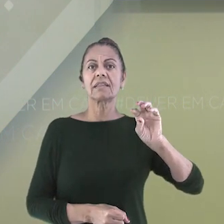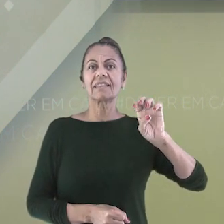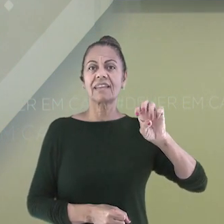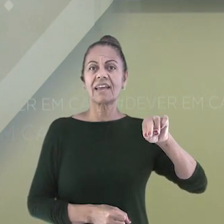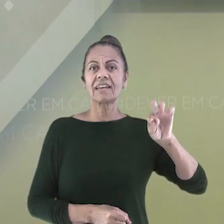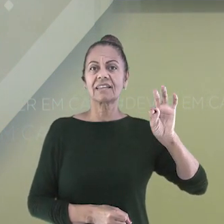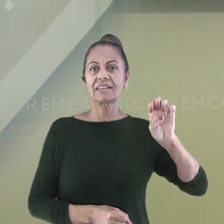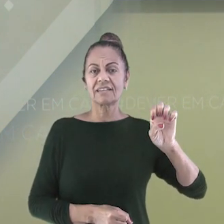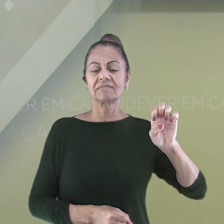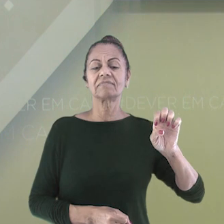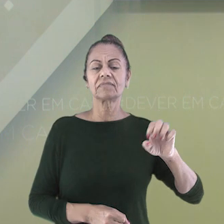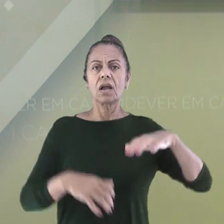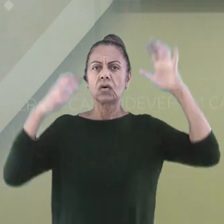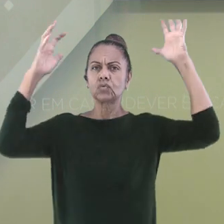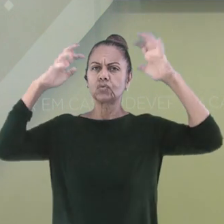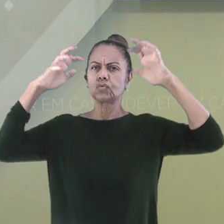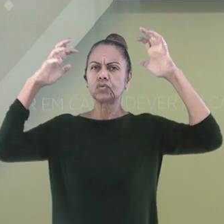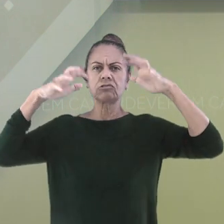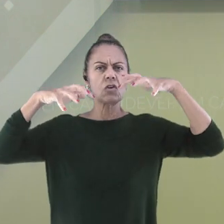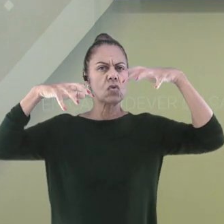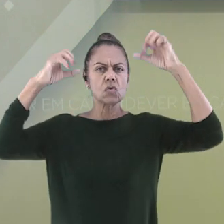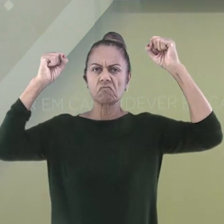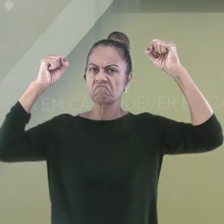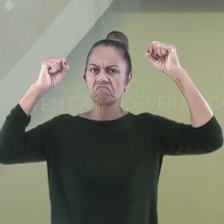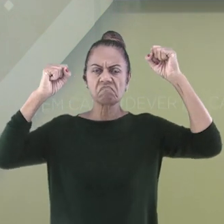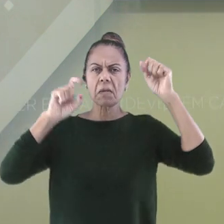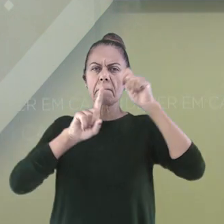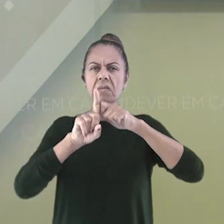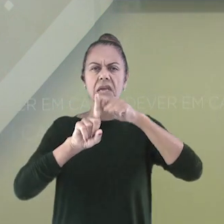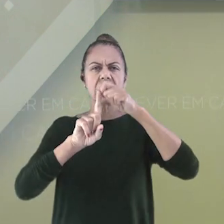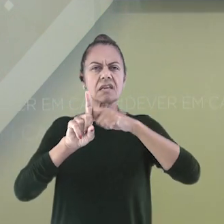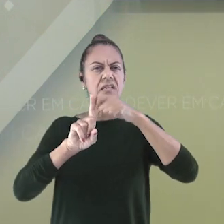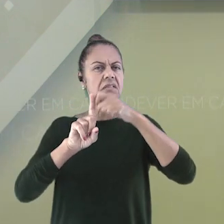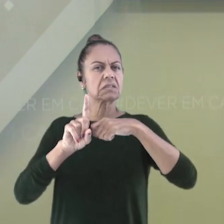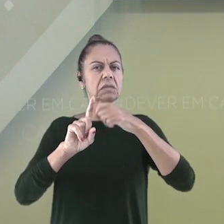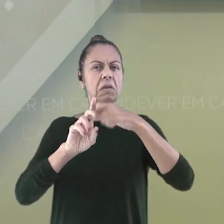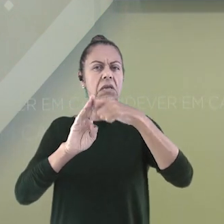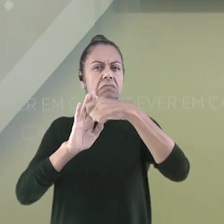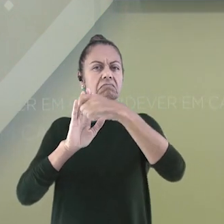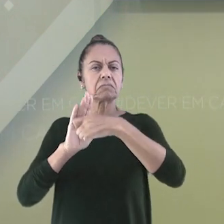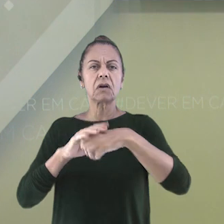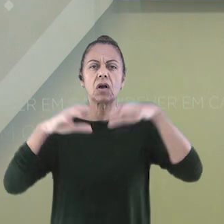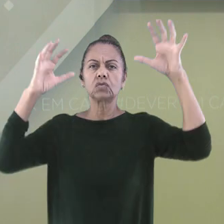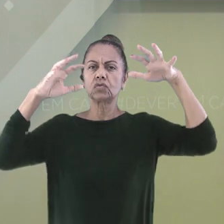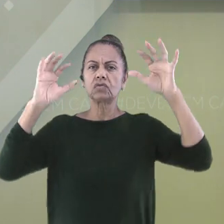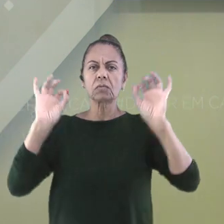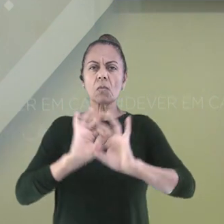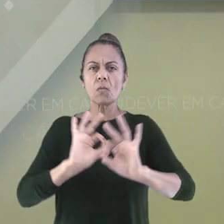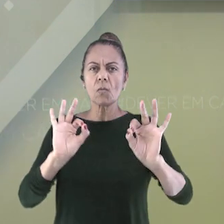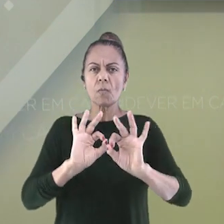chuva durante meses. É uma região com muitos planaltos, depressões e planícies.